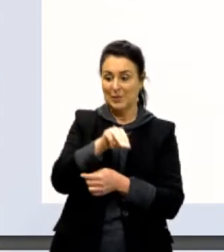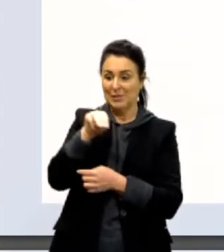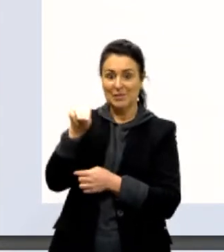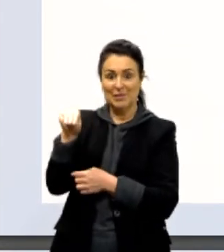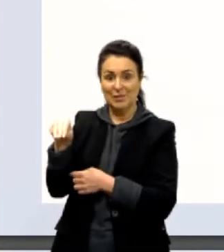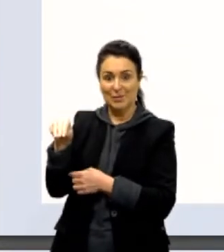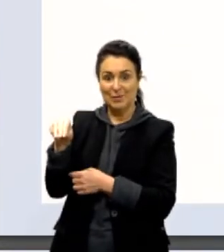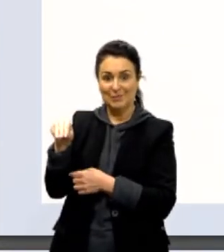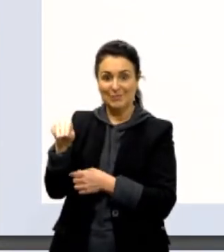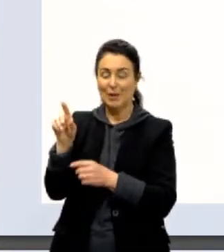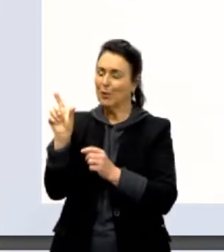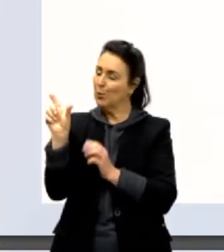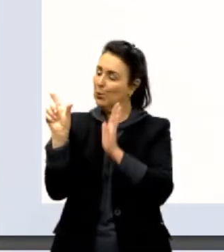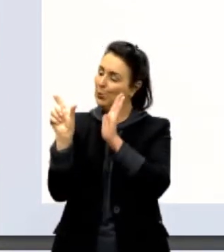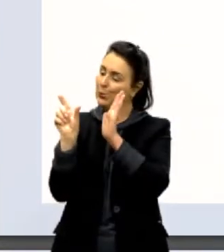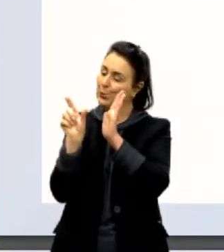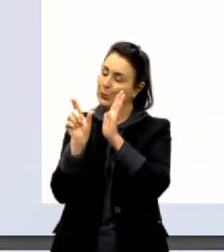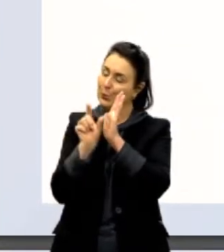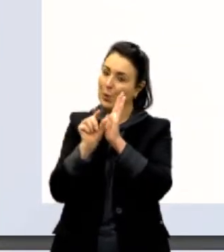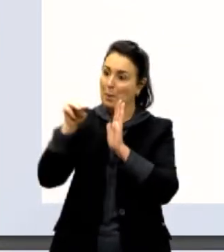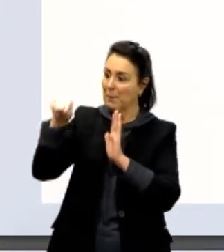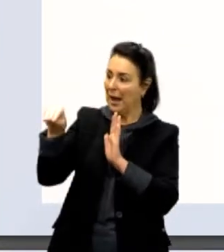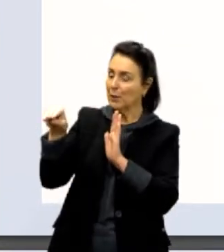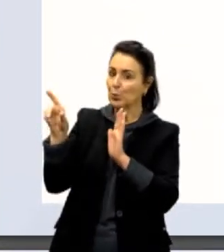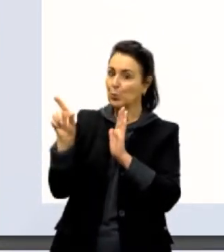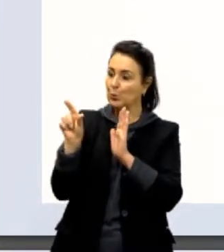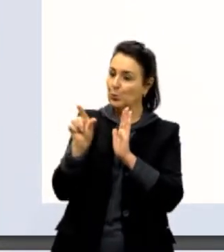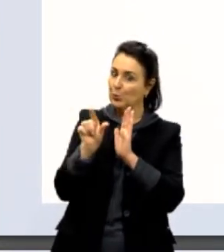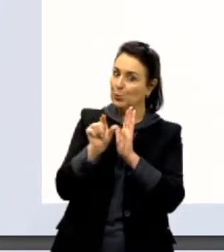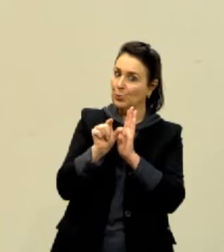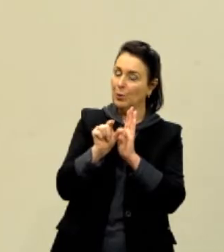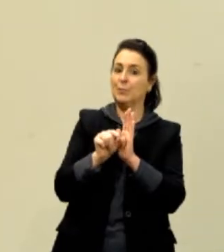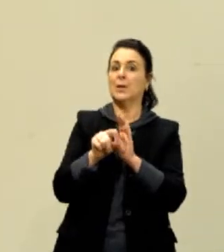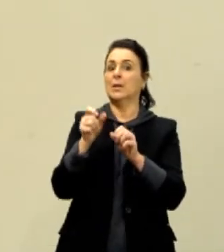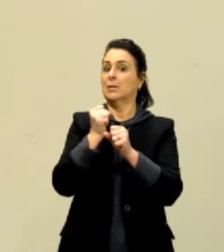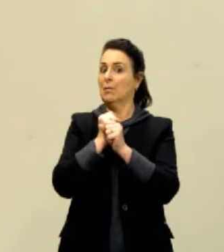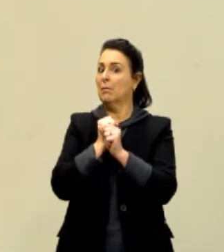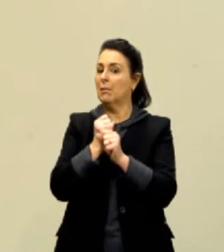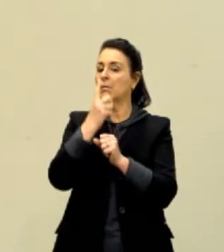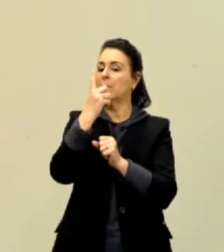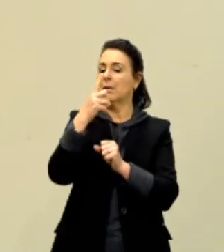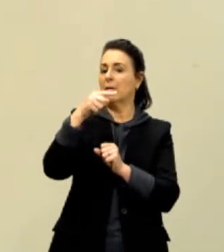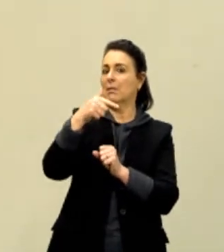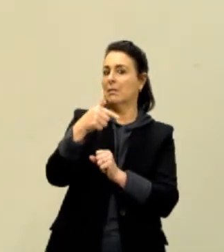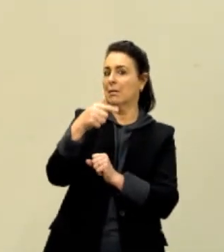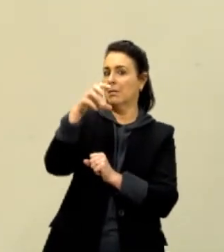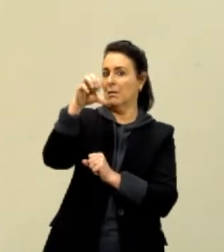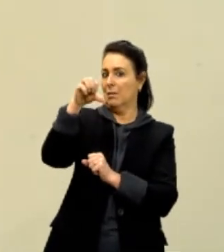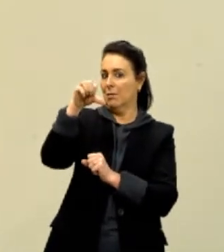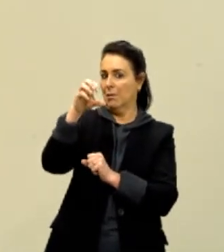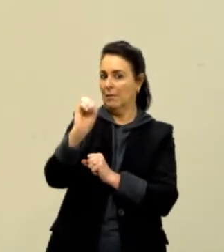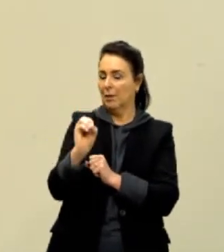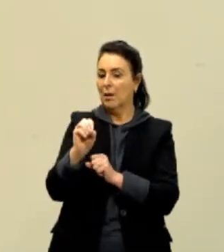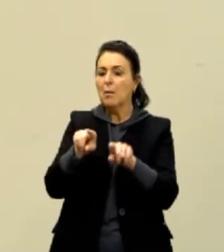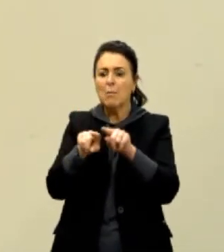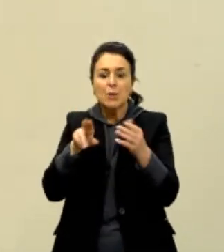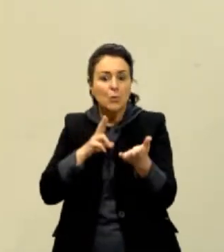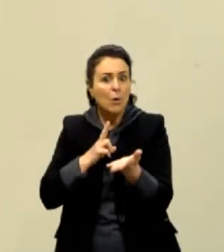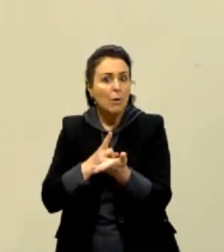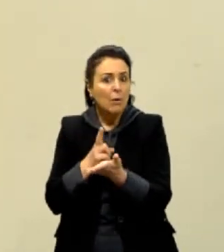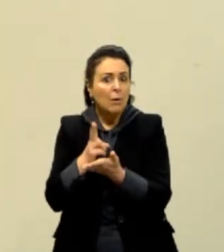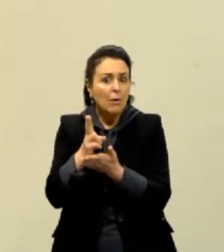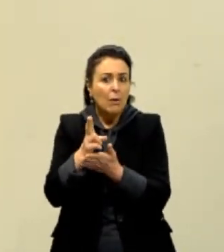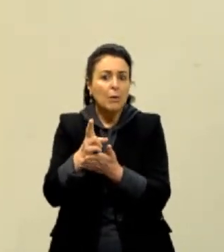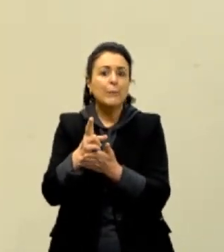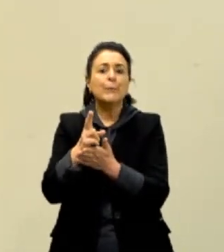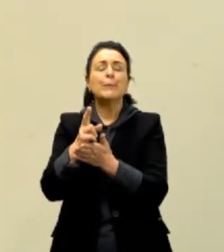submúltiplos. Isso tudo lá na revolução, em 1790, só que essa coisa se manteve, ao longo dos